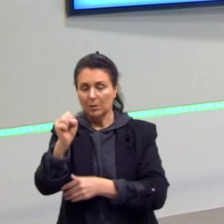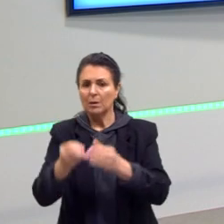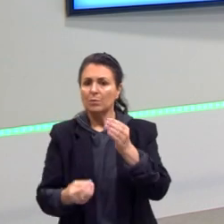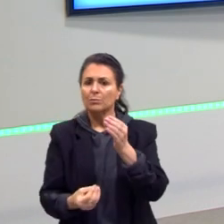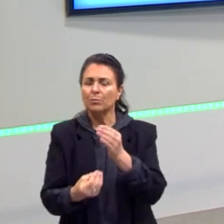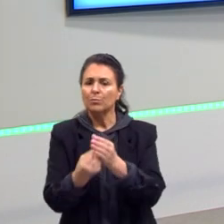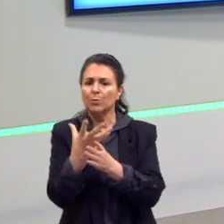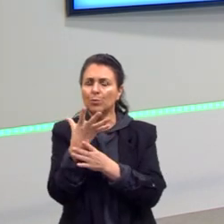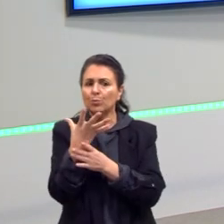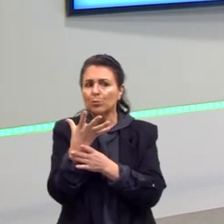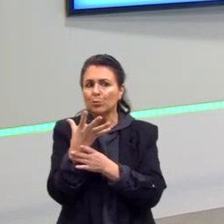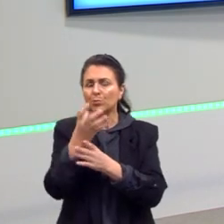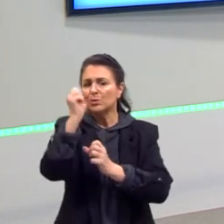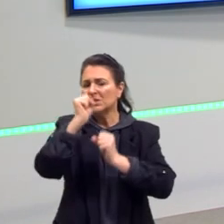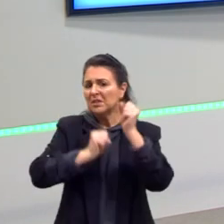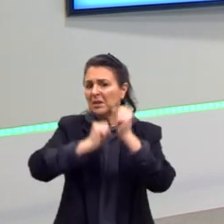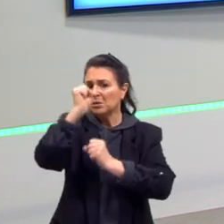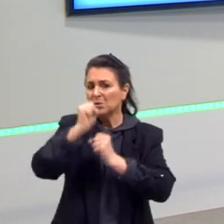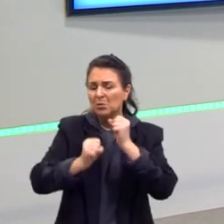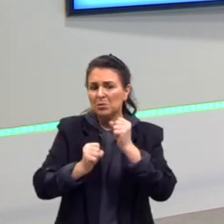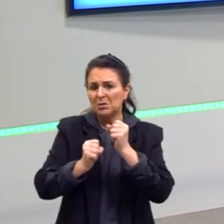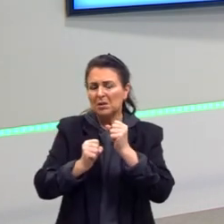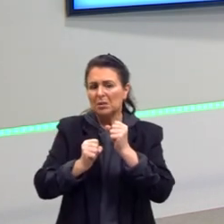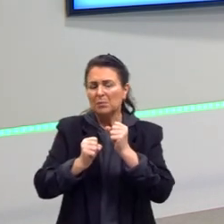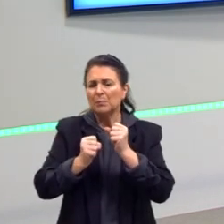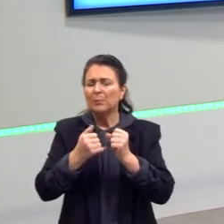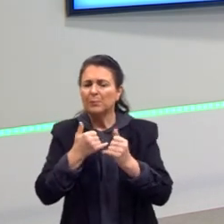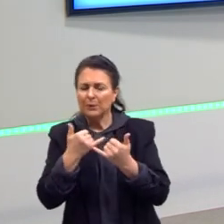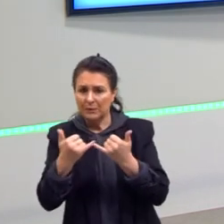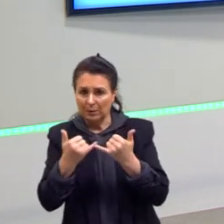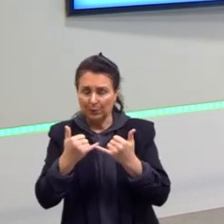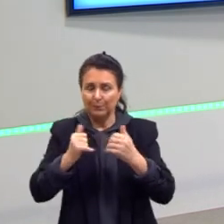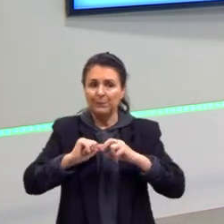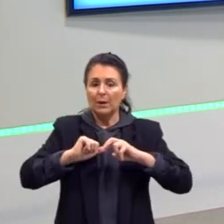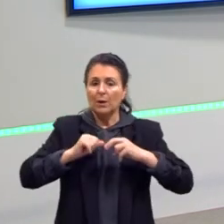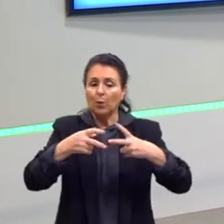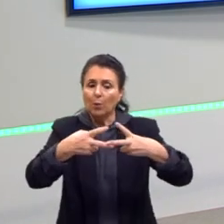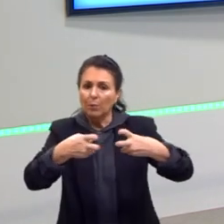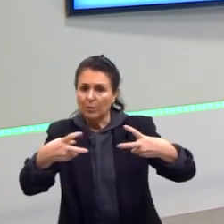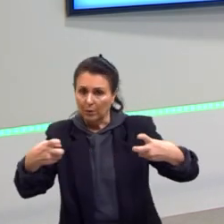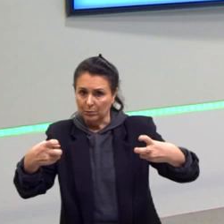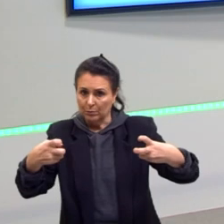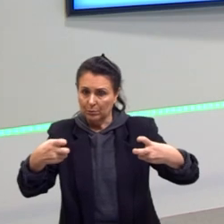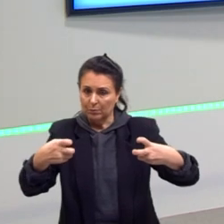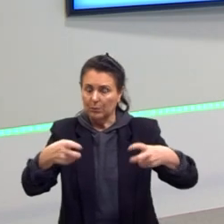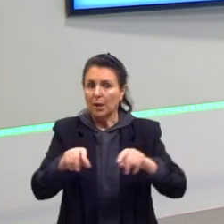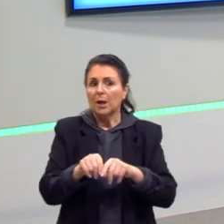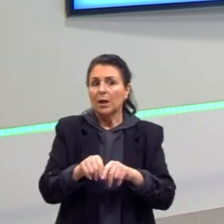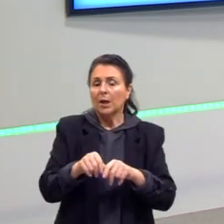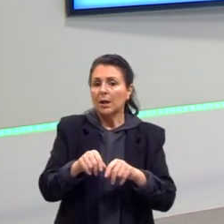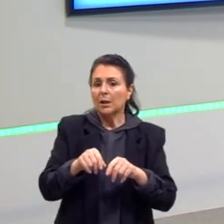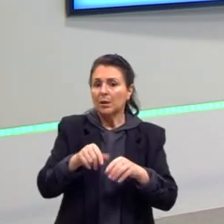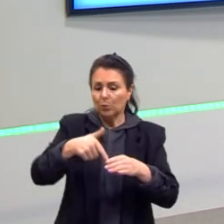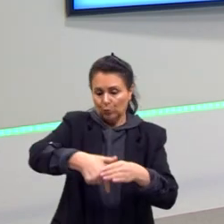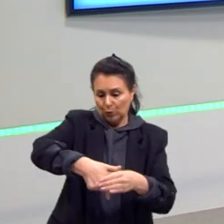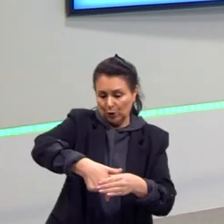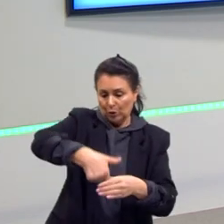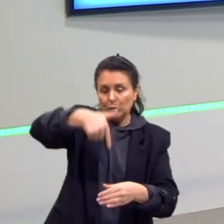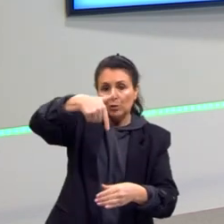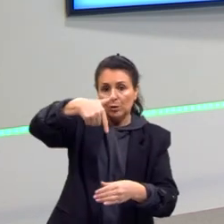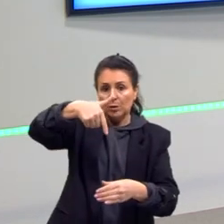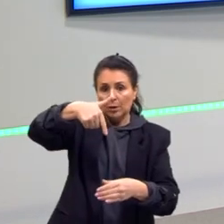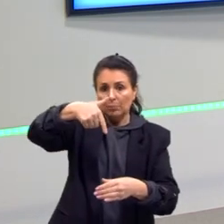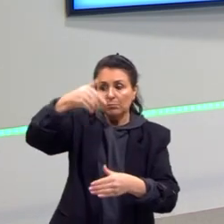beneficiamento ou nenhum, por exemplo, o petróleo. O petróleo é uma commodity, eu pego o petróleo, só retiro ele em